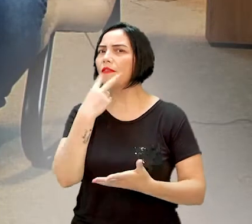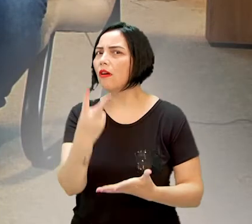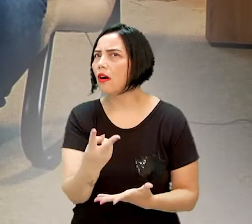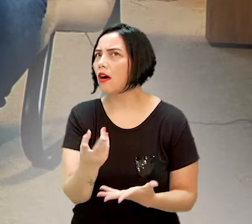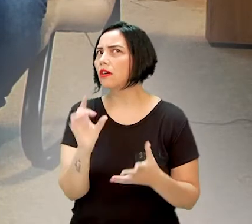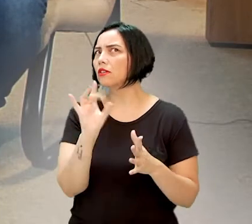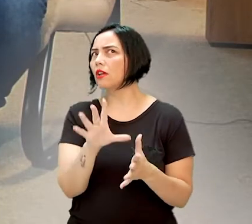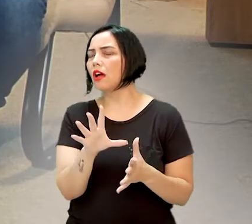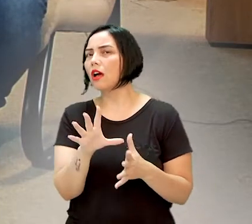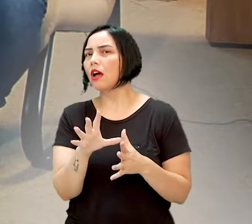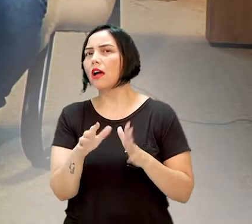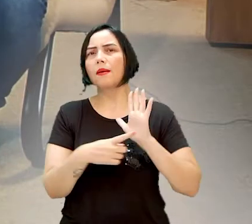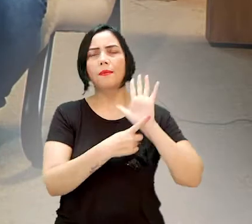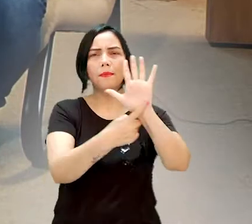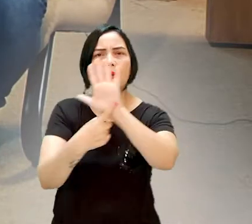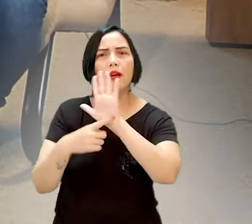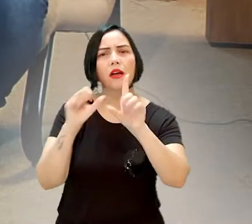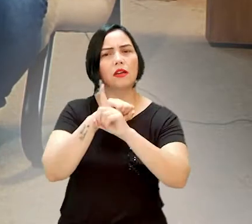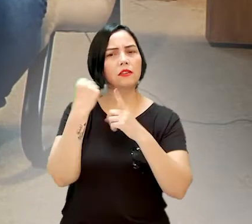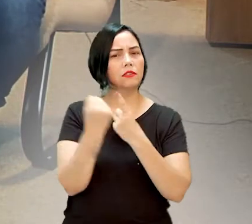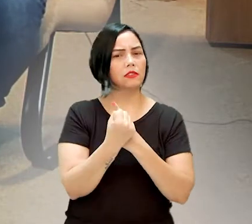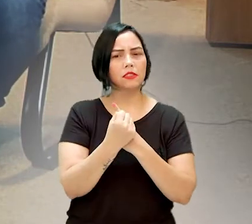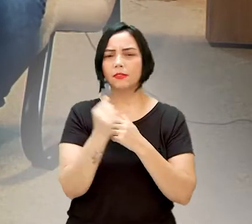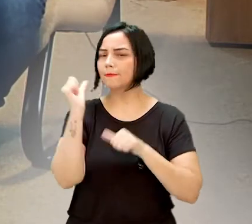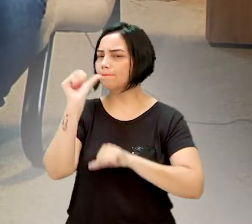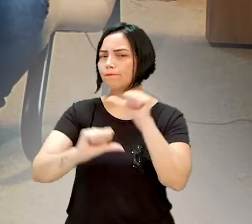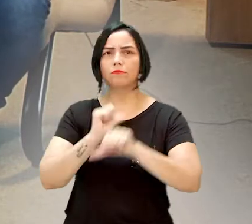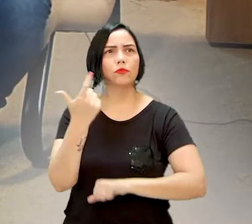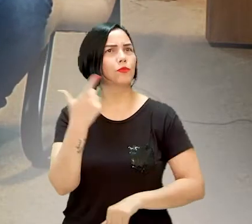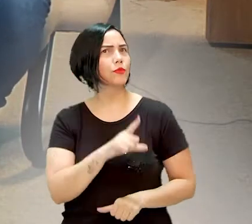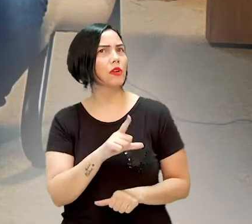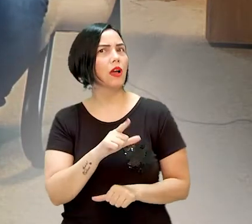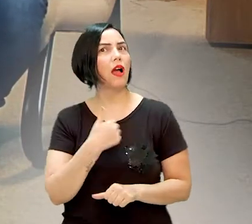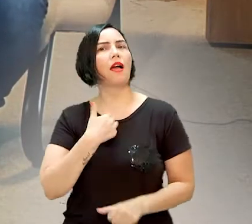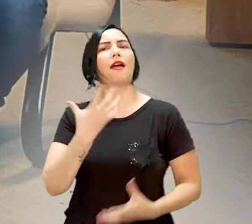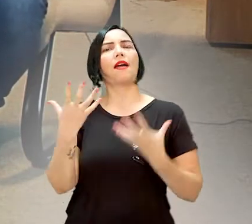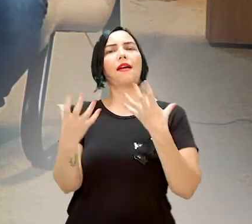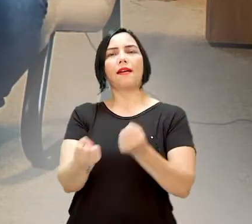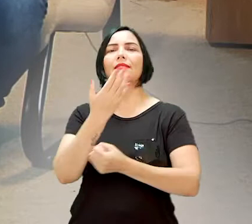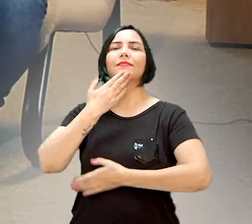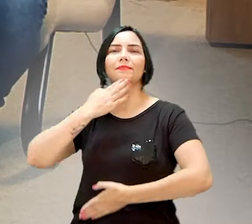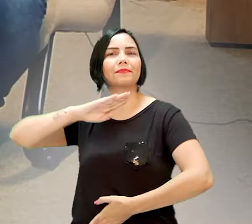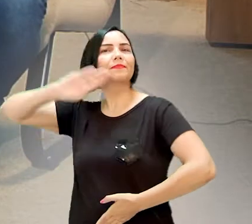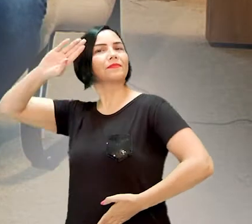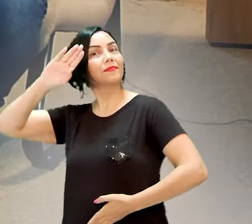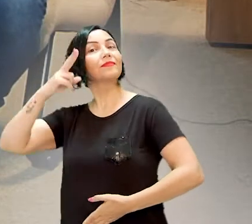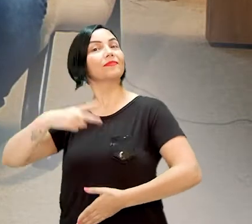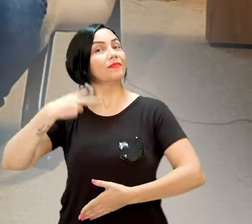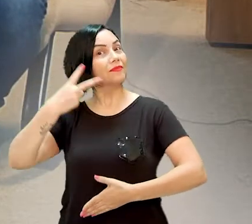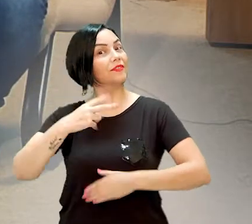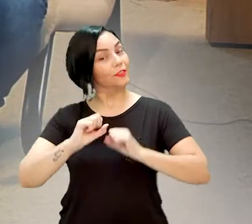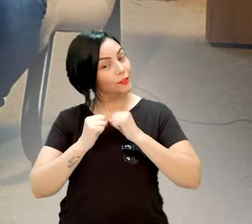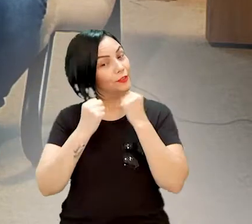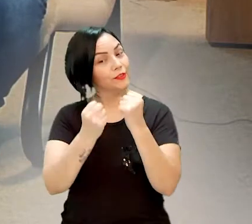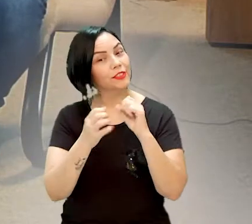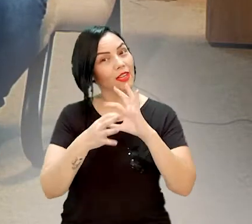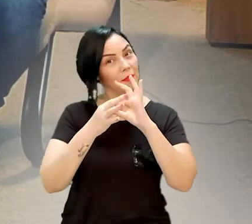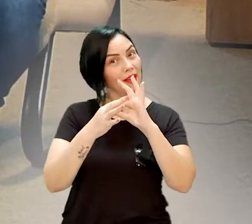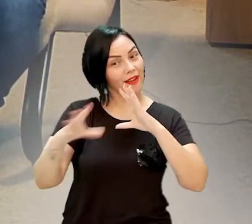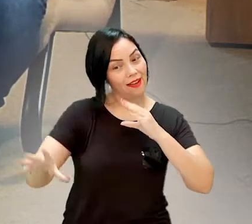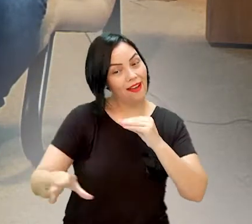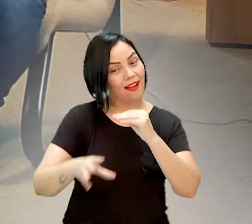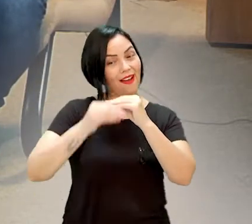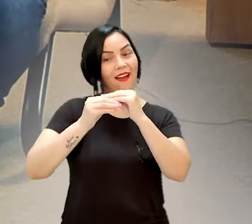dando voz, mostrando pra sociedade, mas não consigo mudar. Por que não ir pra área política? Porque, quem sabe, ali é uma força a mais.